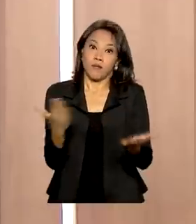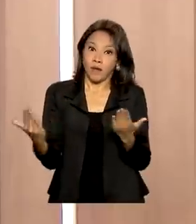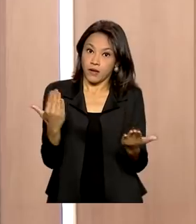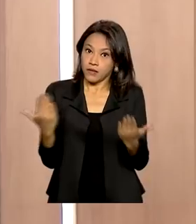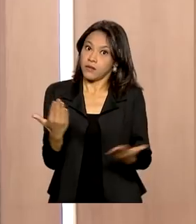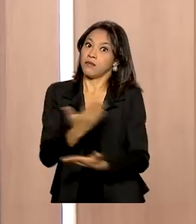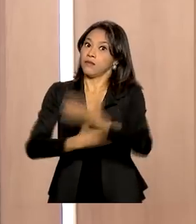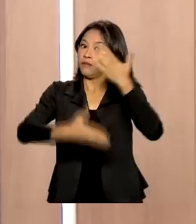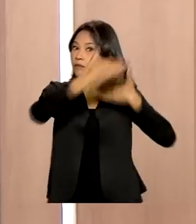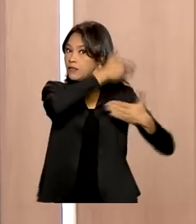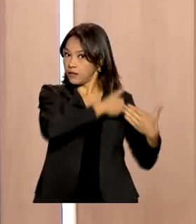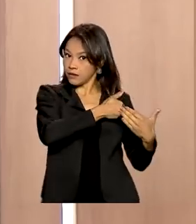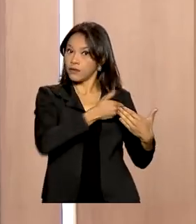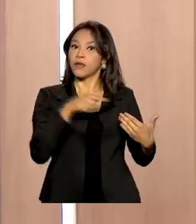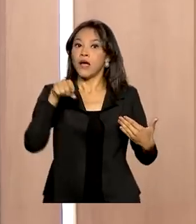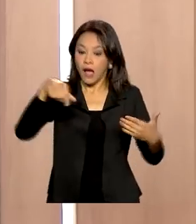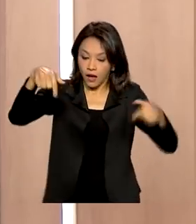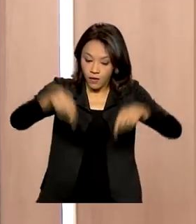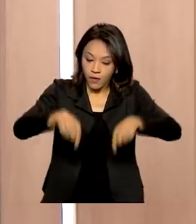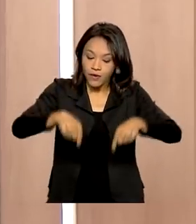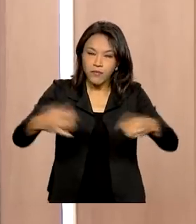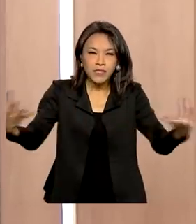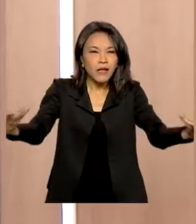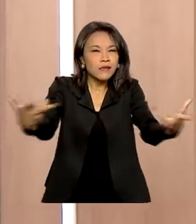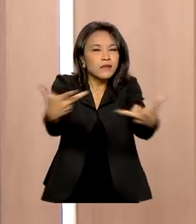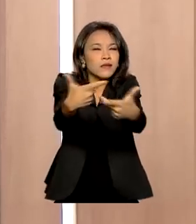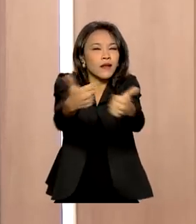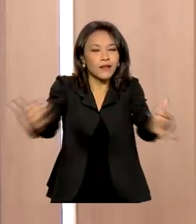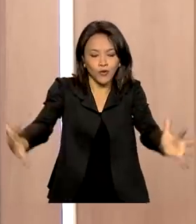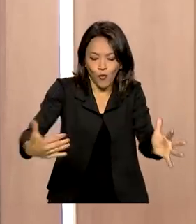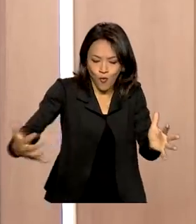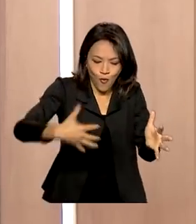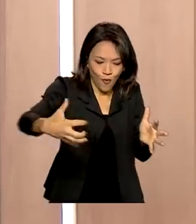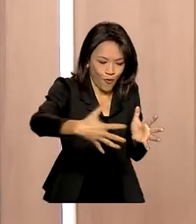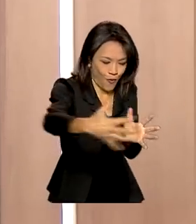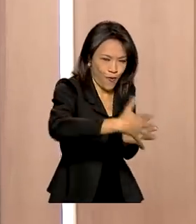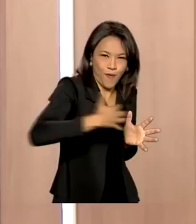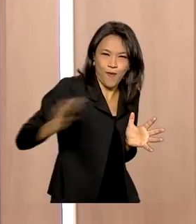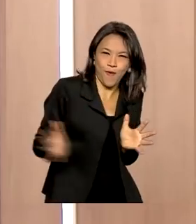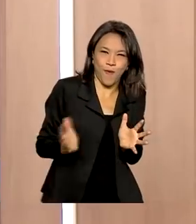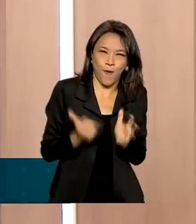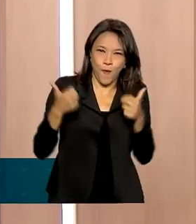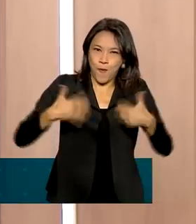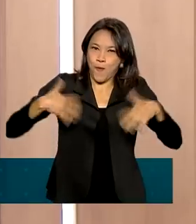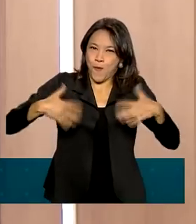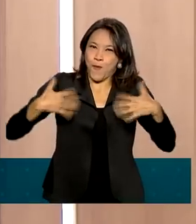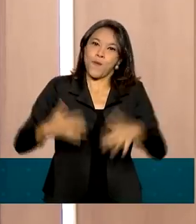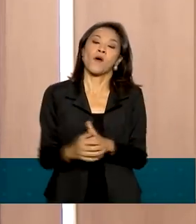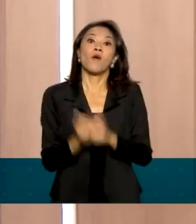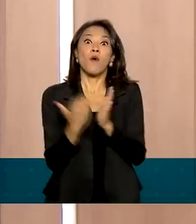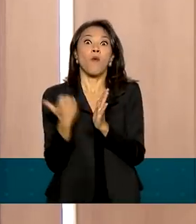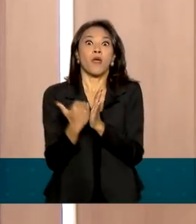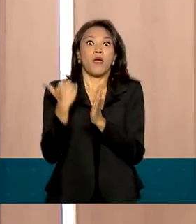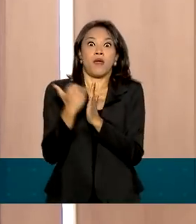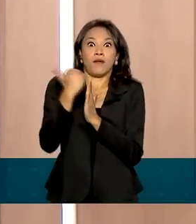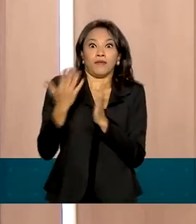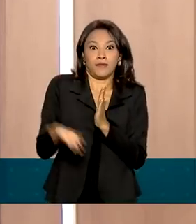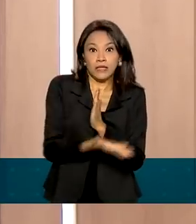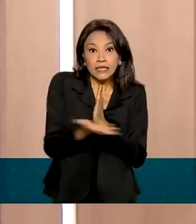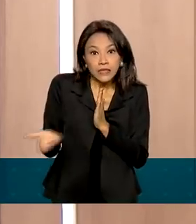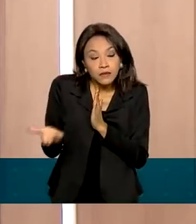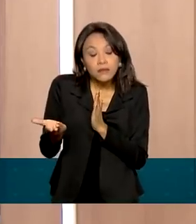Dessa forma, nós vamos ter uma safra excelente e isso é importante também, porque um aumento da safra, um aumento da produção de grãos,